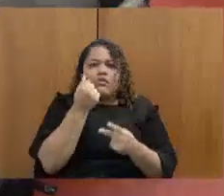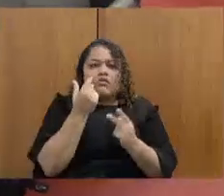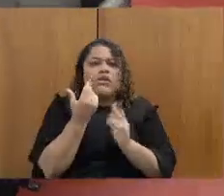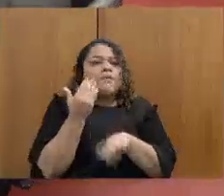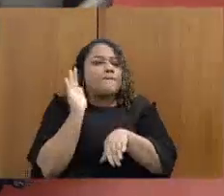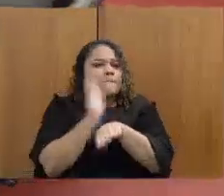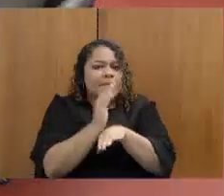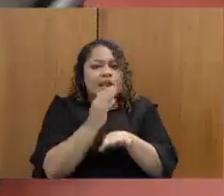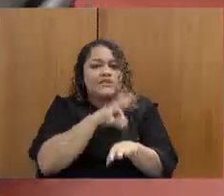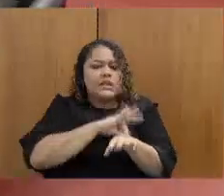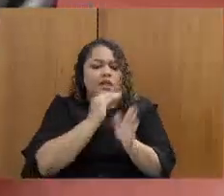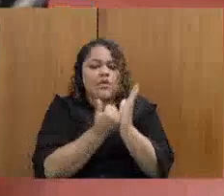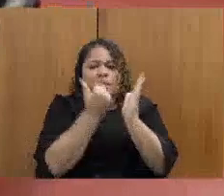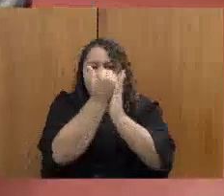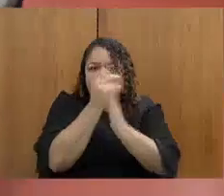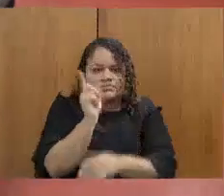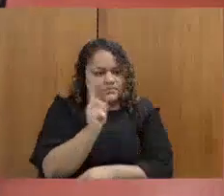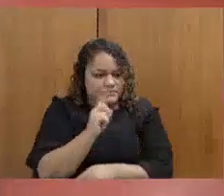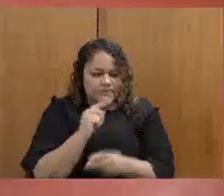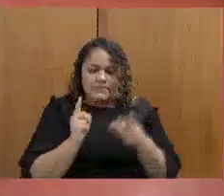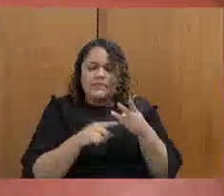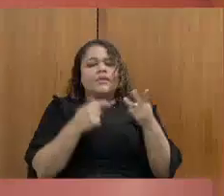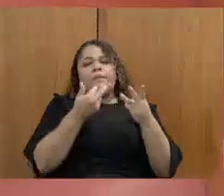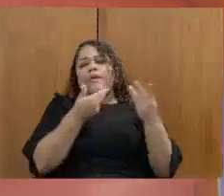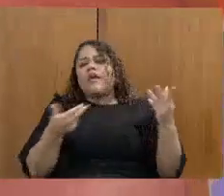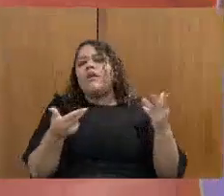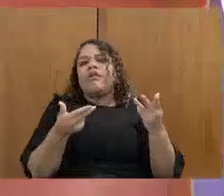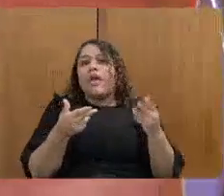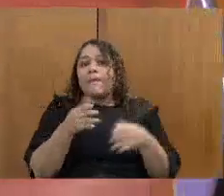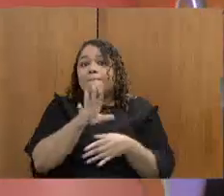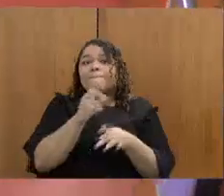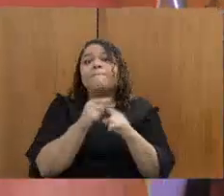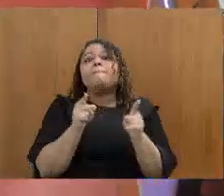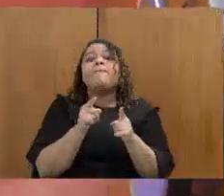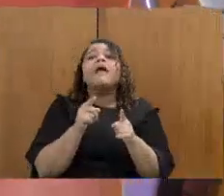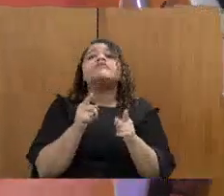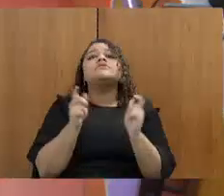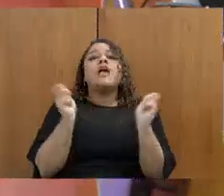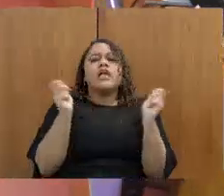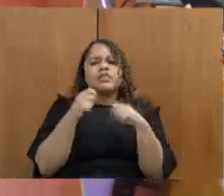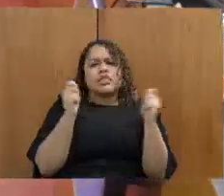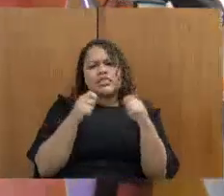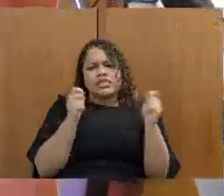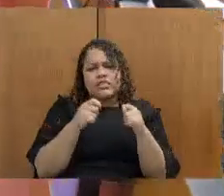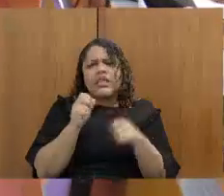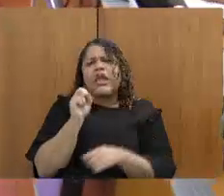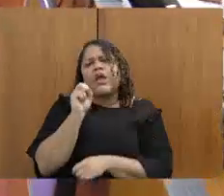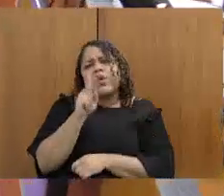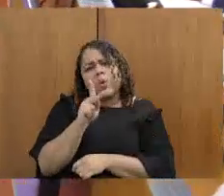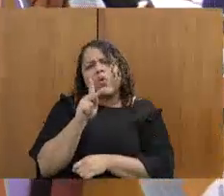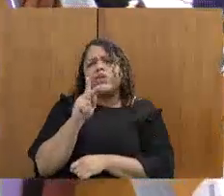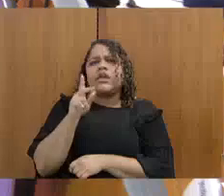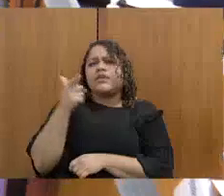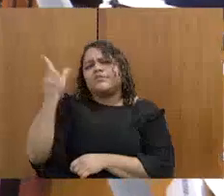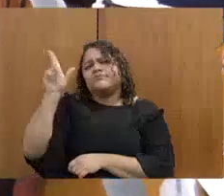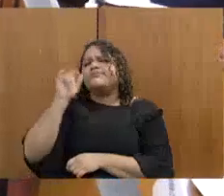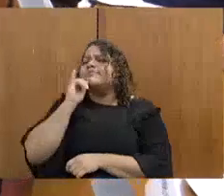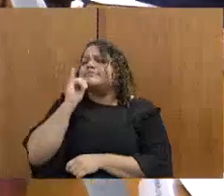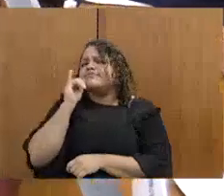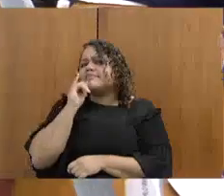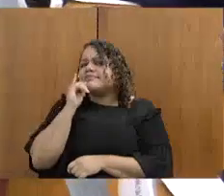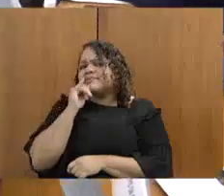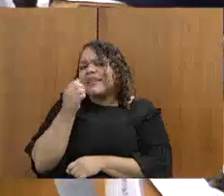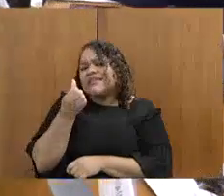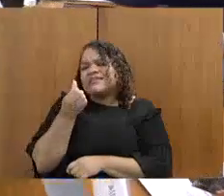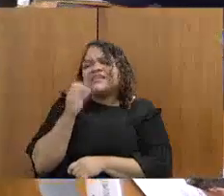disponibilidade orçamentária para abrir mão de receita quando faz concessões daqueles benefícios fiscais que estão ali, a 6 bi, eu sei que não